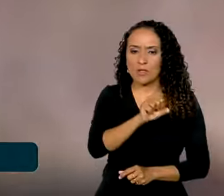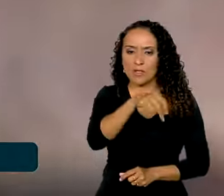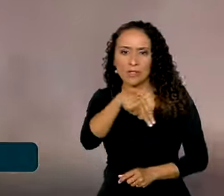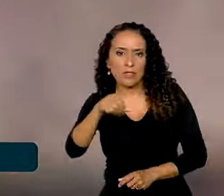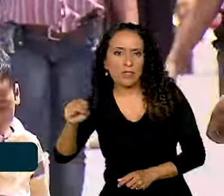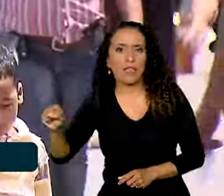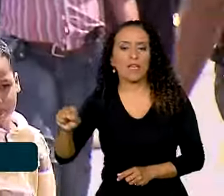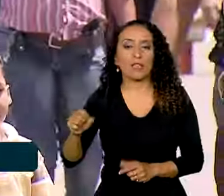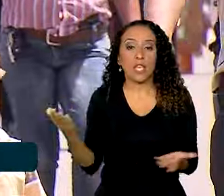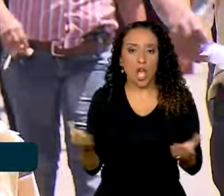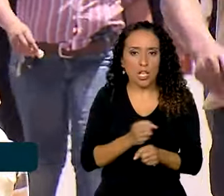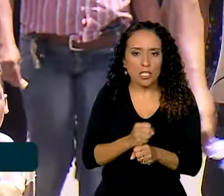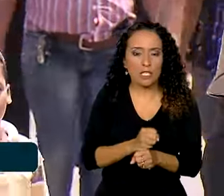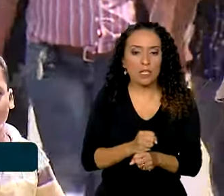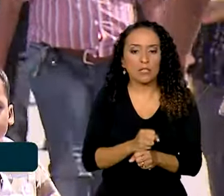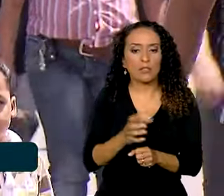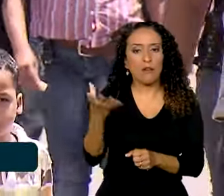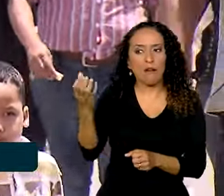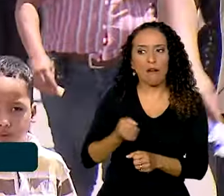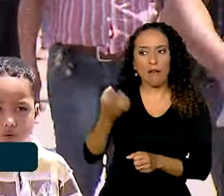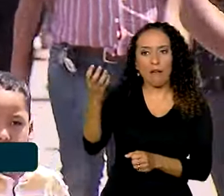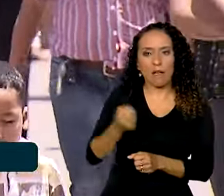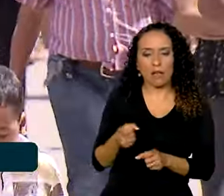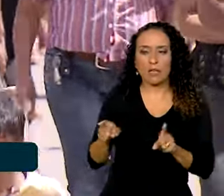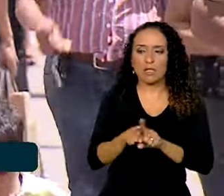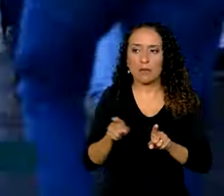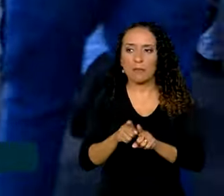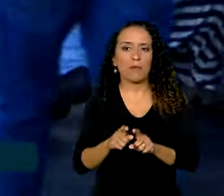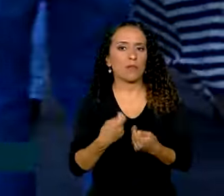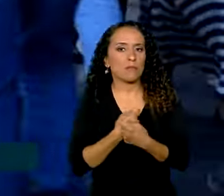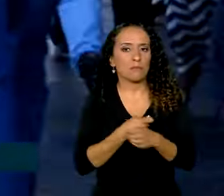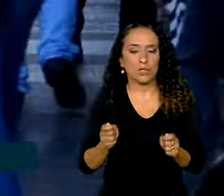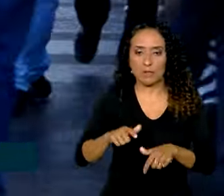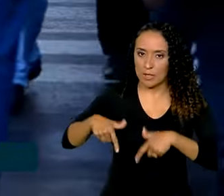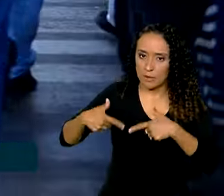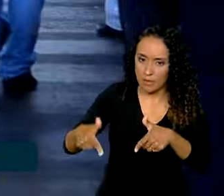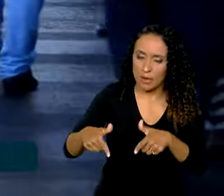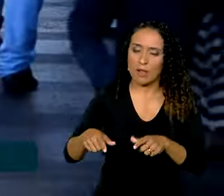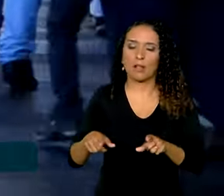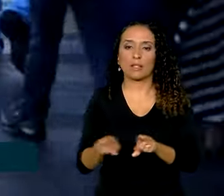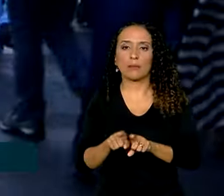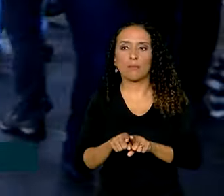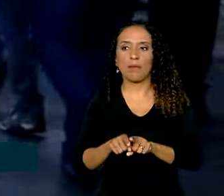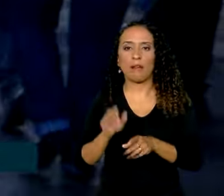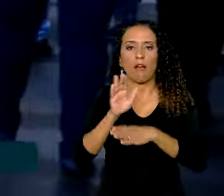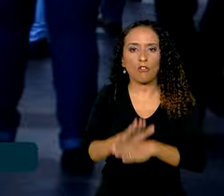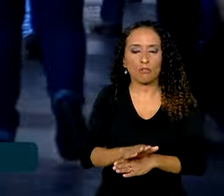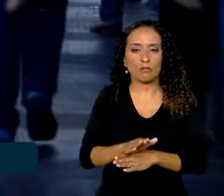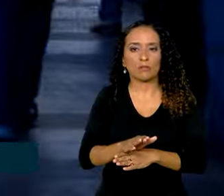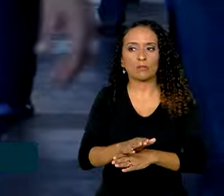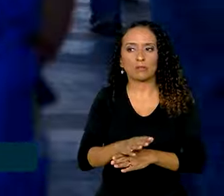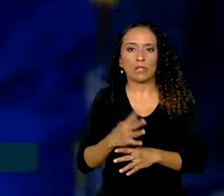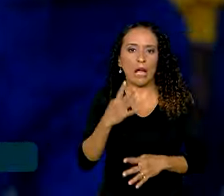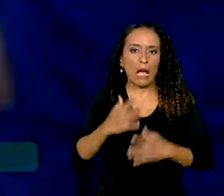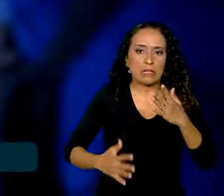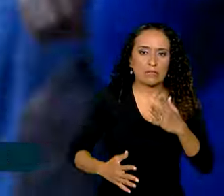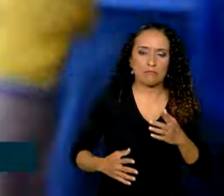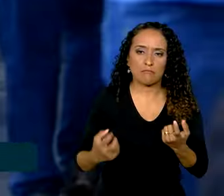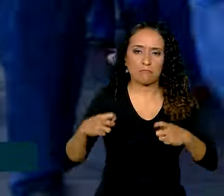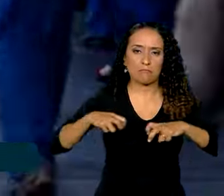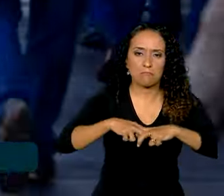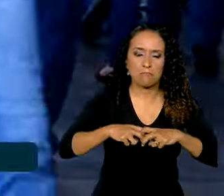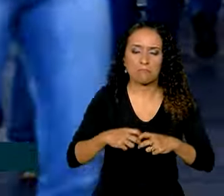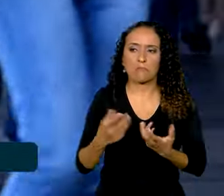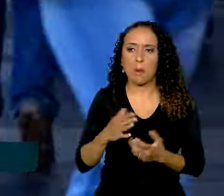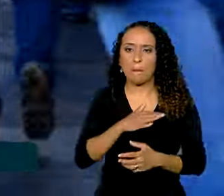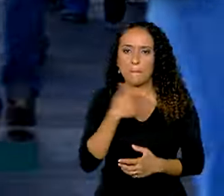que neste ano recebem auxílio por incapacidade temporária, auxílio acidente, aposentadoria, pensão